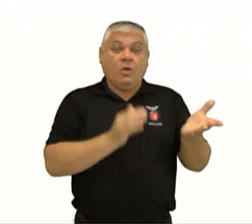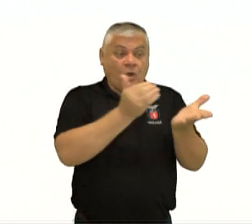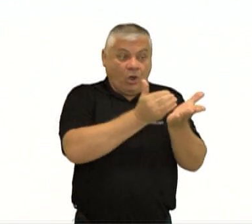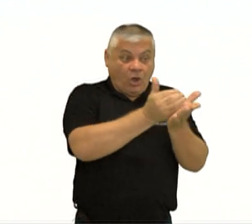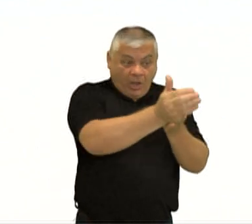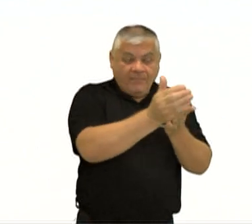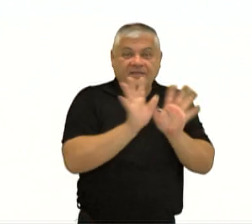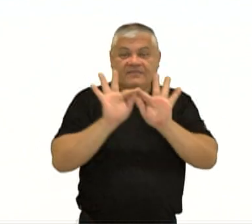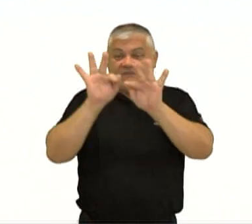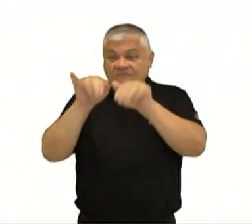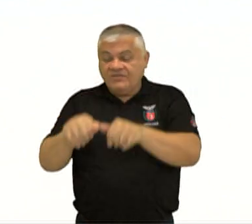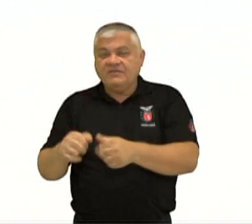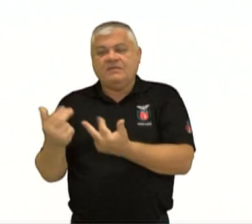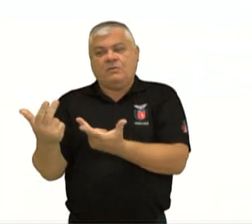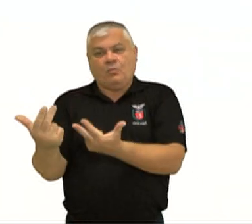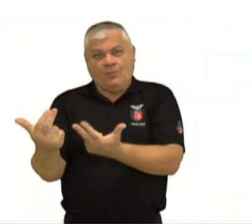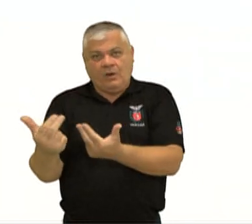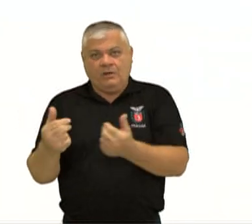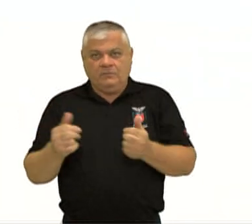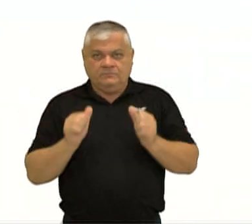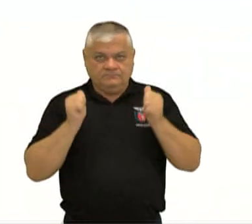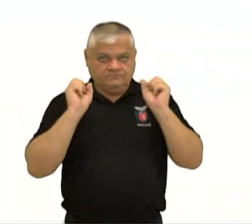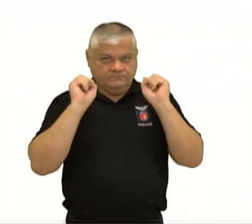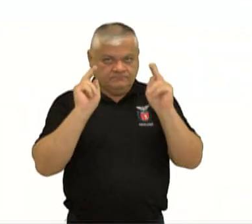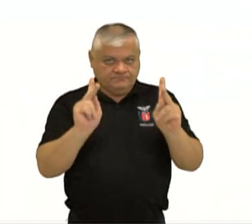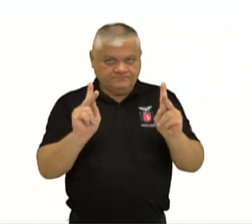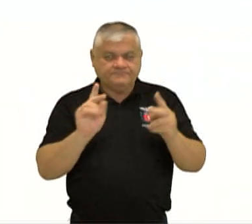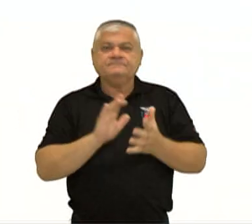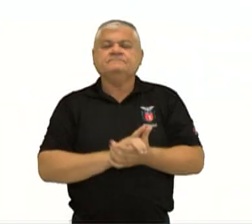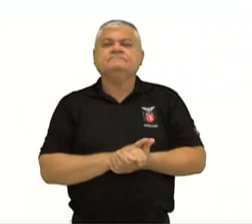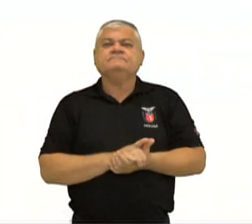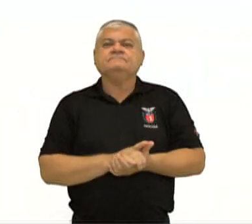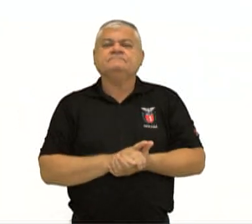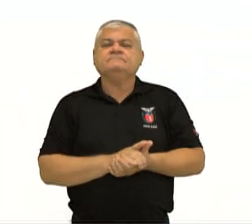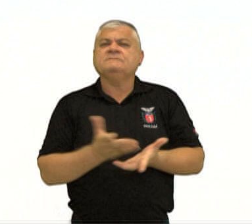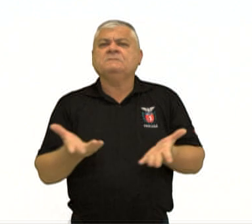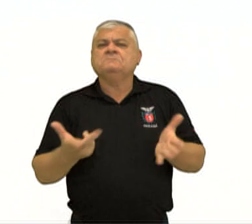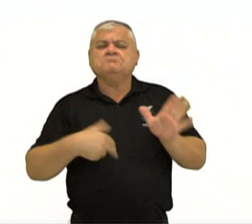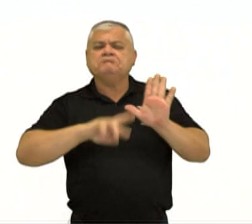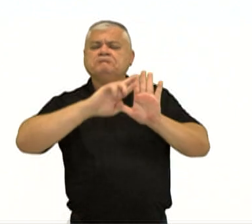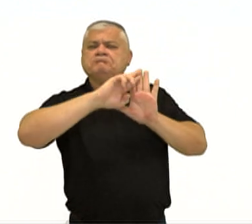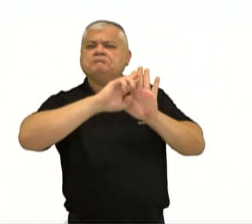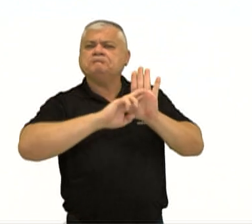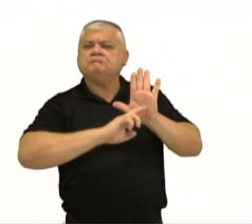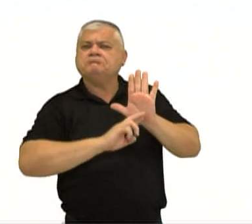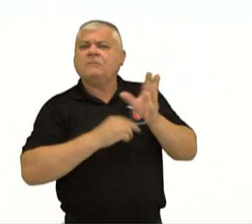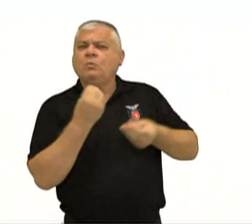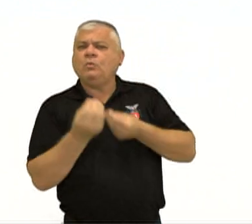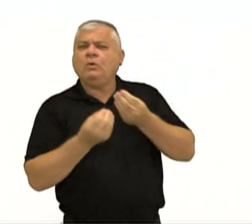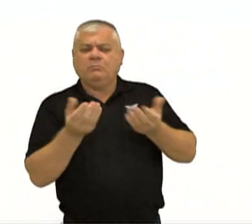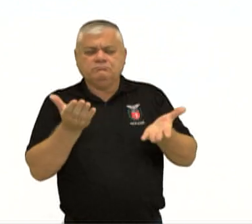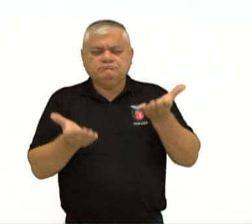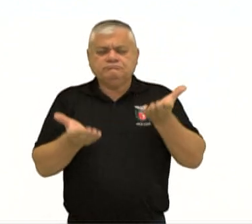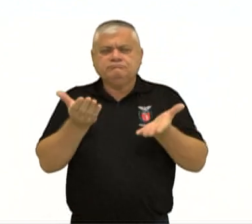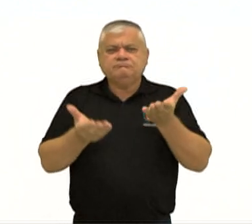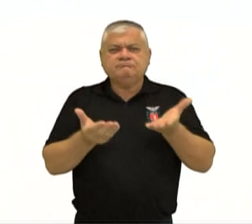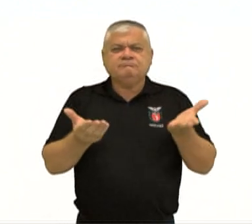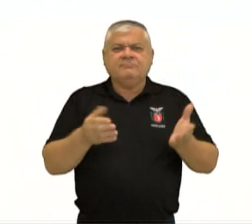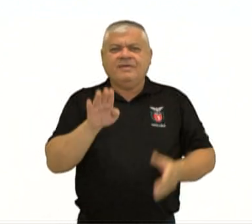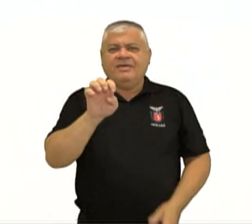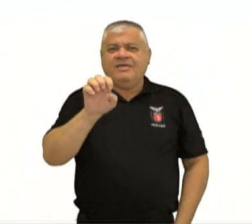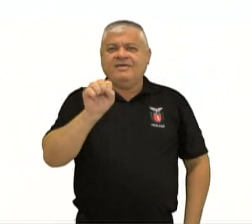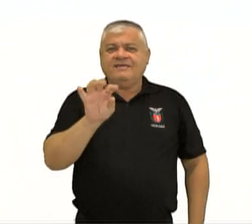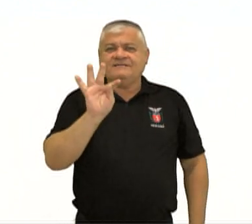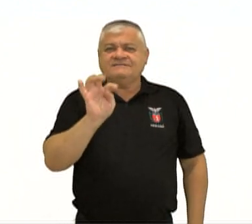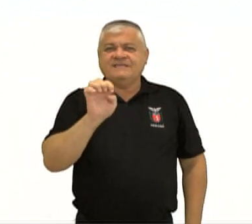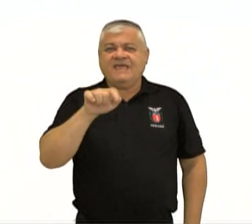Lavoisier, conservação das massas, beleza? E ainda, quais são as regras da estequiometria? Vamos lá? Primeira coisa, verificar o